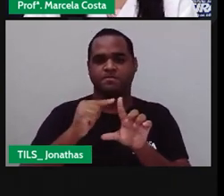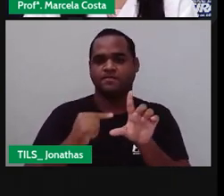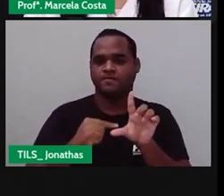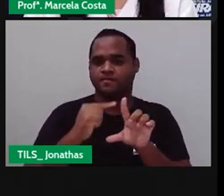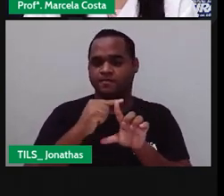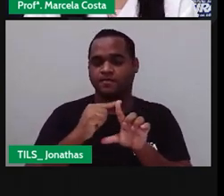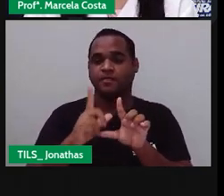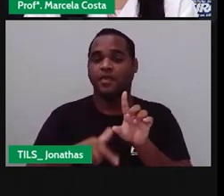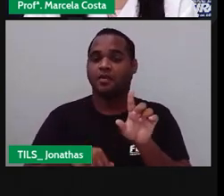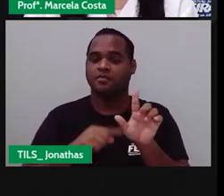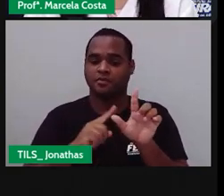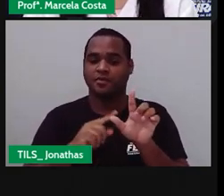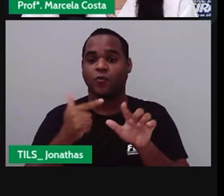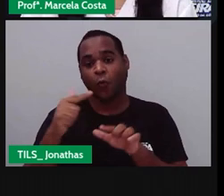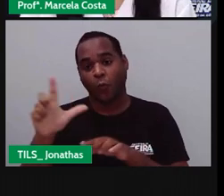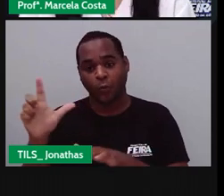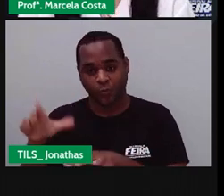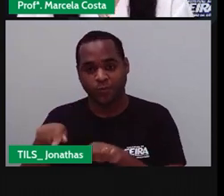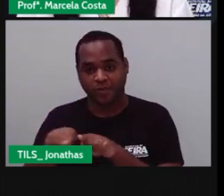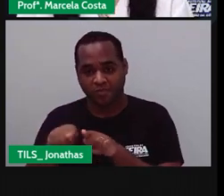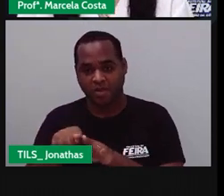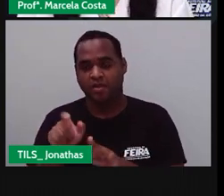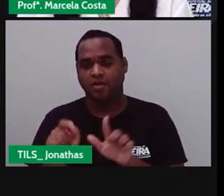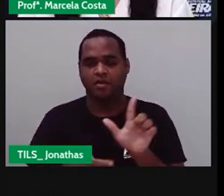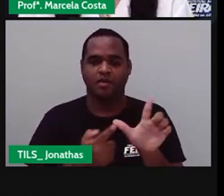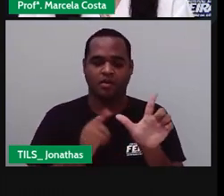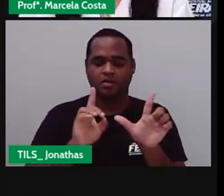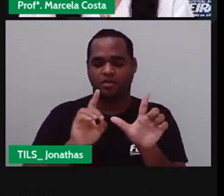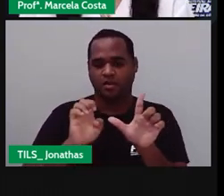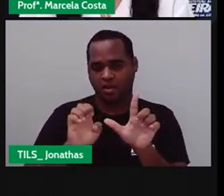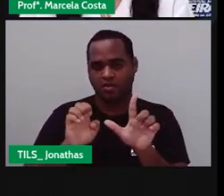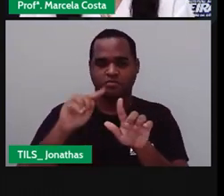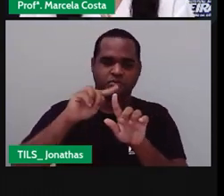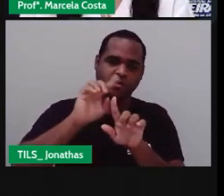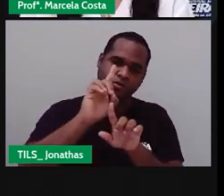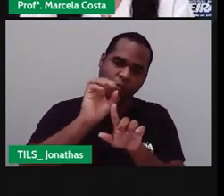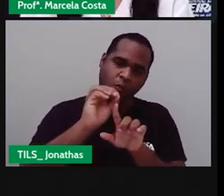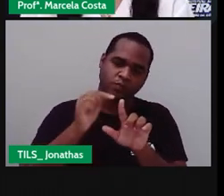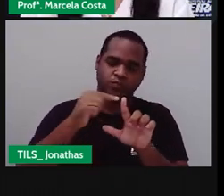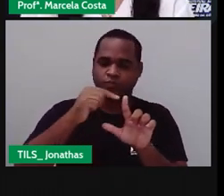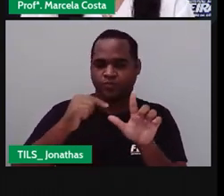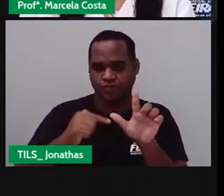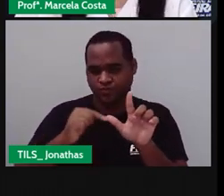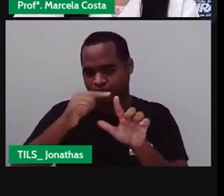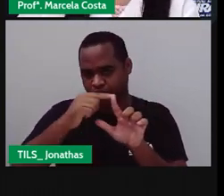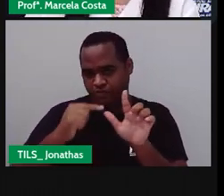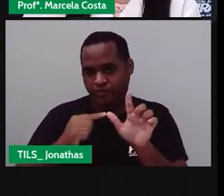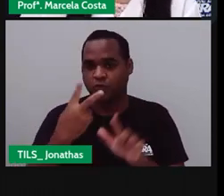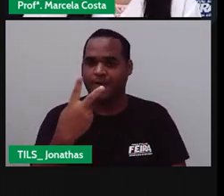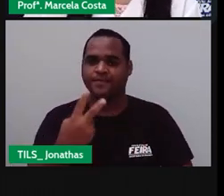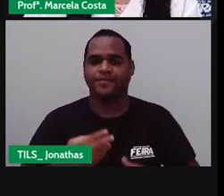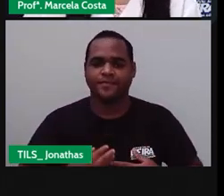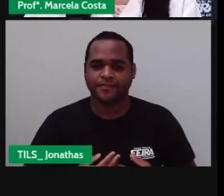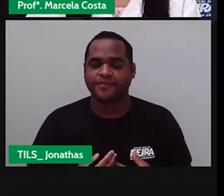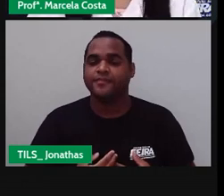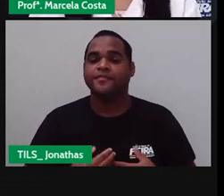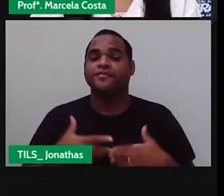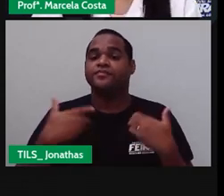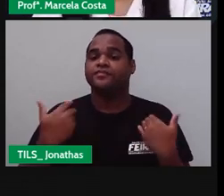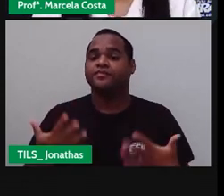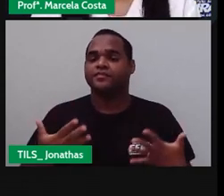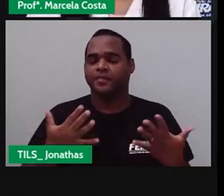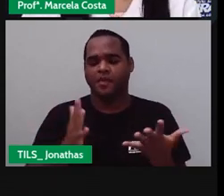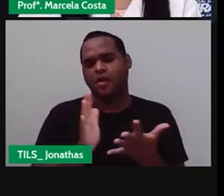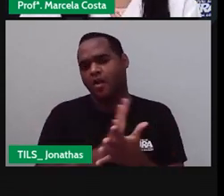E dedo Que inicia Com a sílaba Ver Então aí Foram algumas